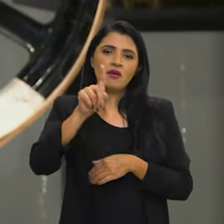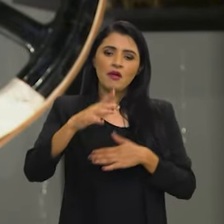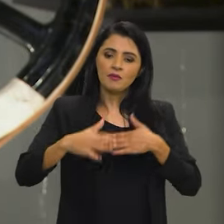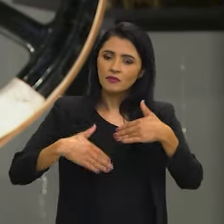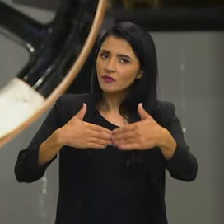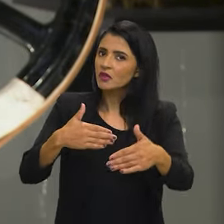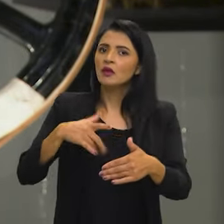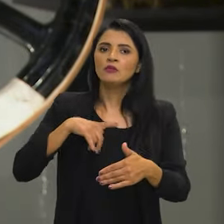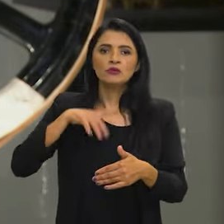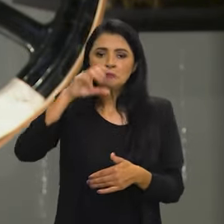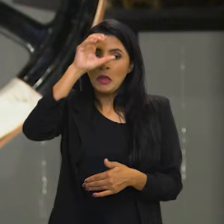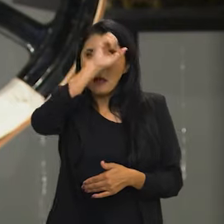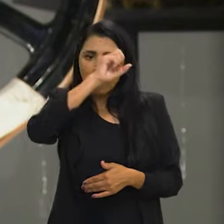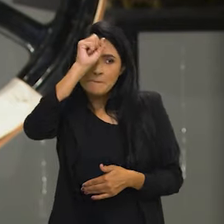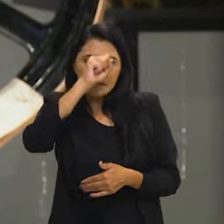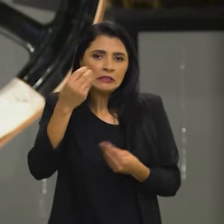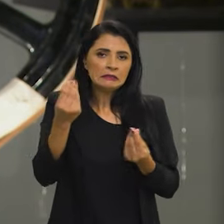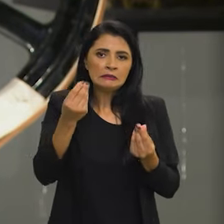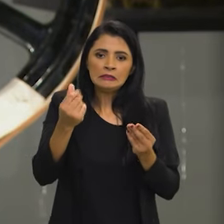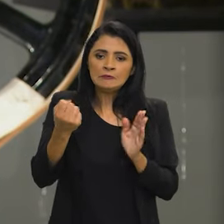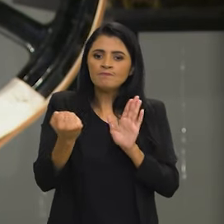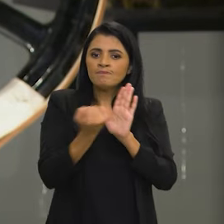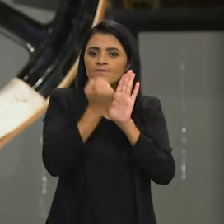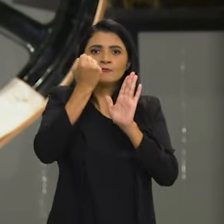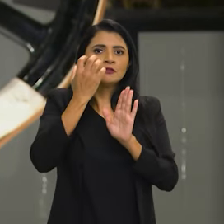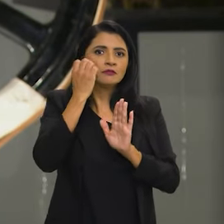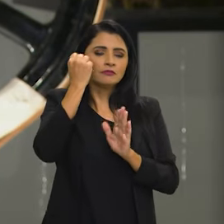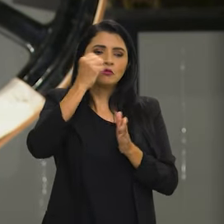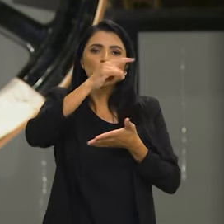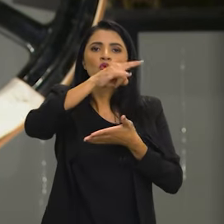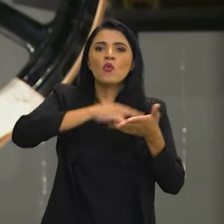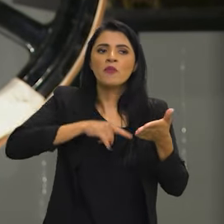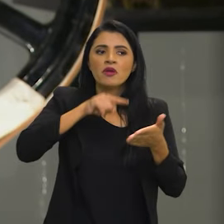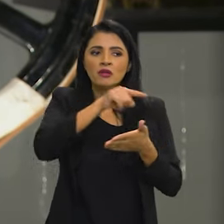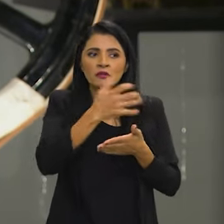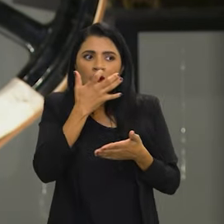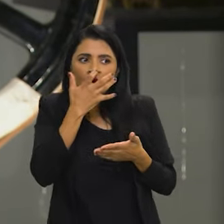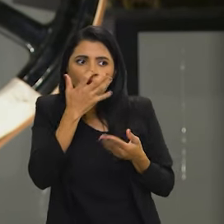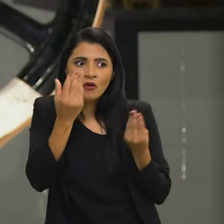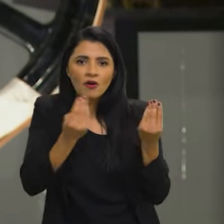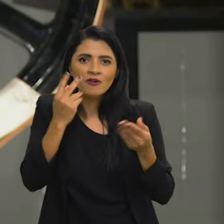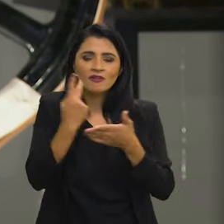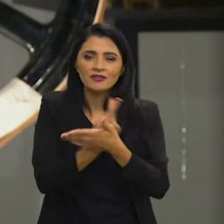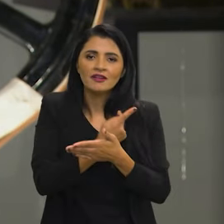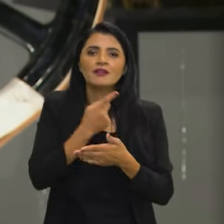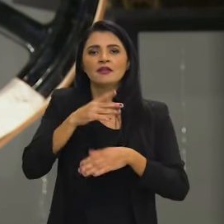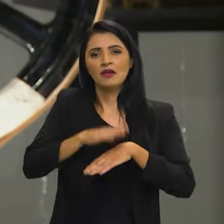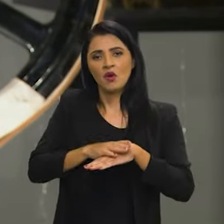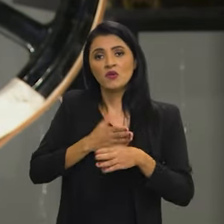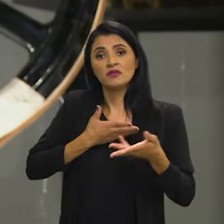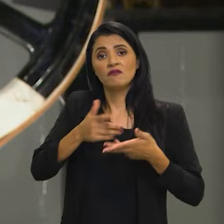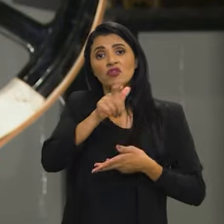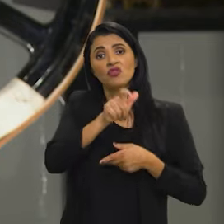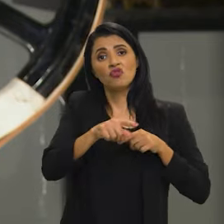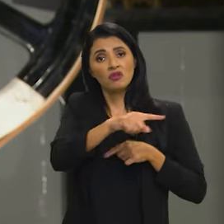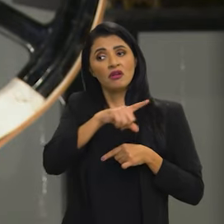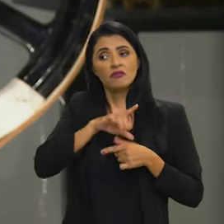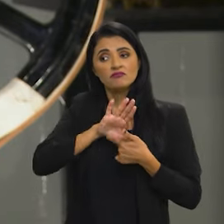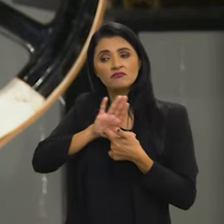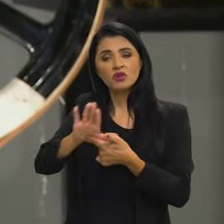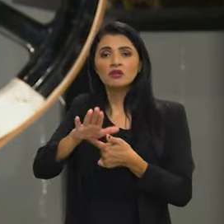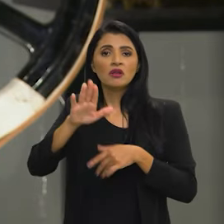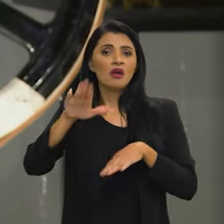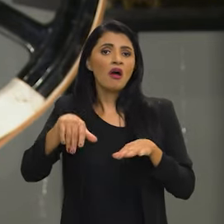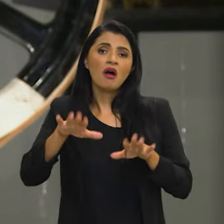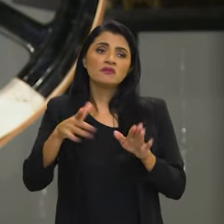É um processo de letramento patrimonial documental que é feito por servidoras e servidores